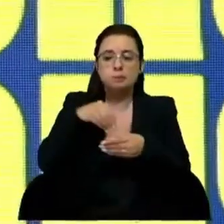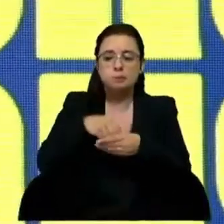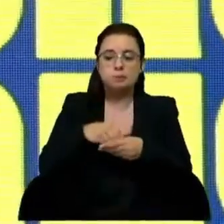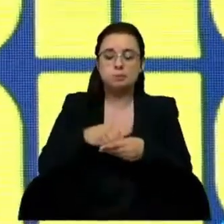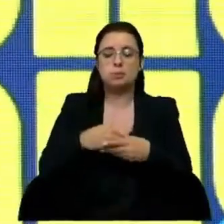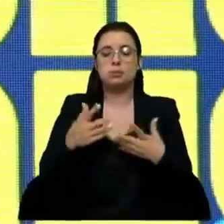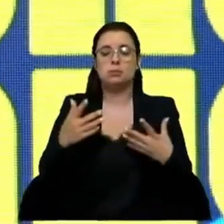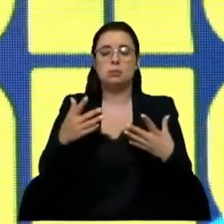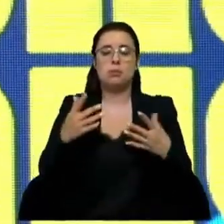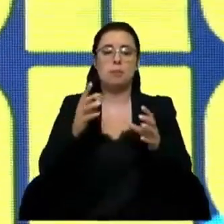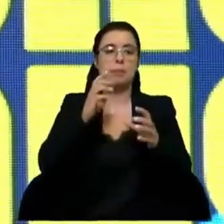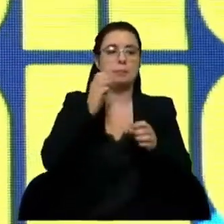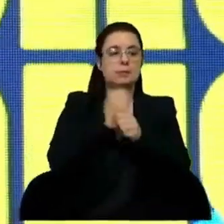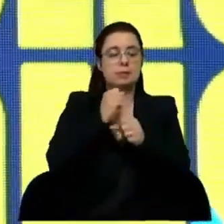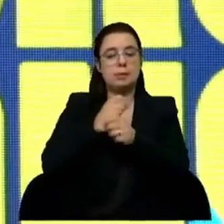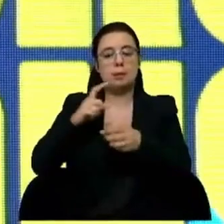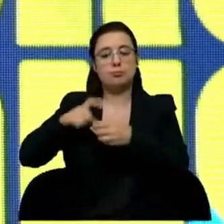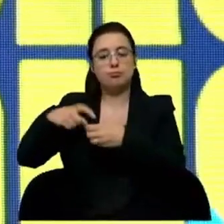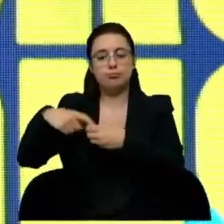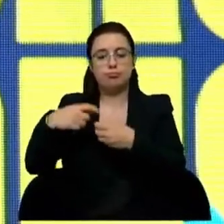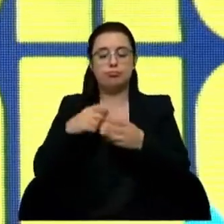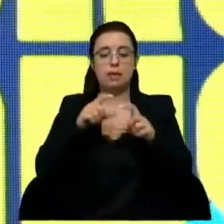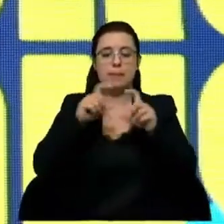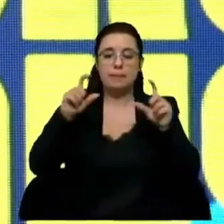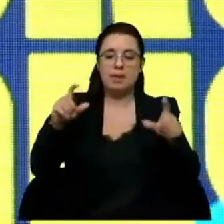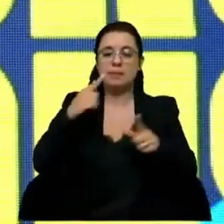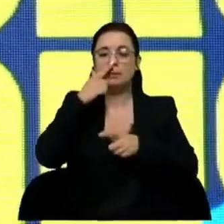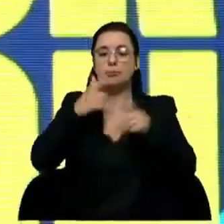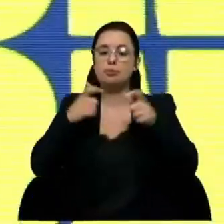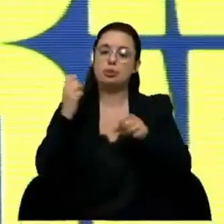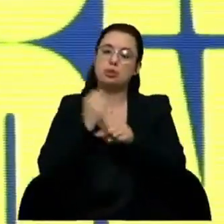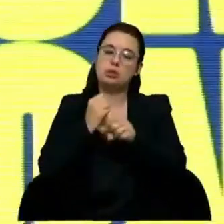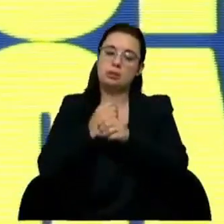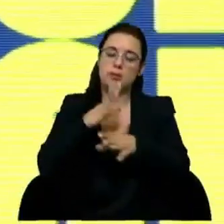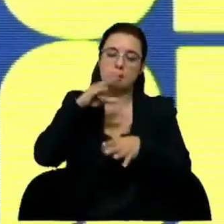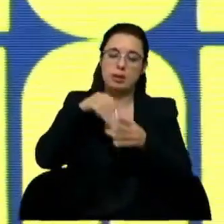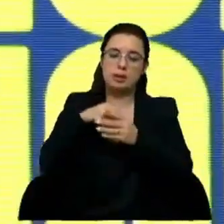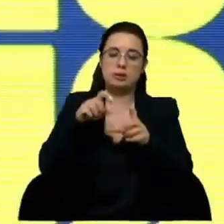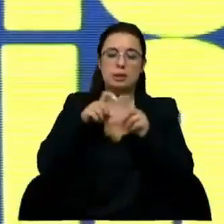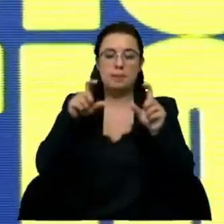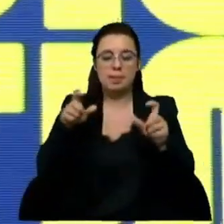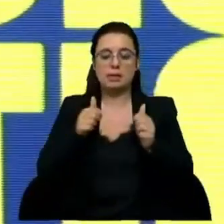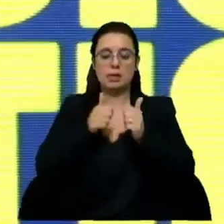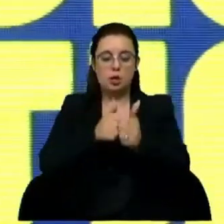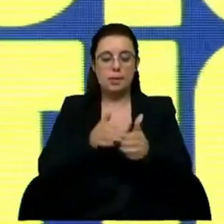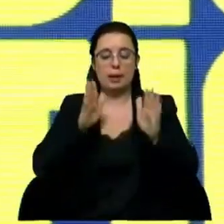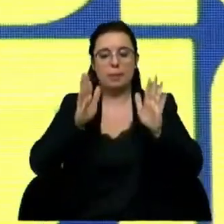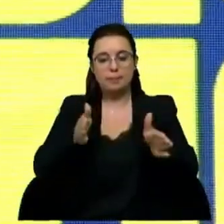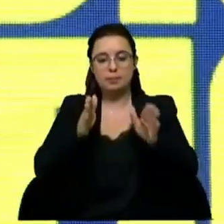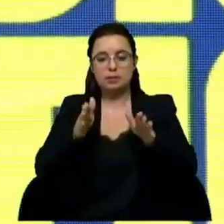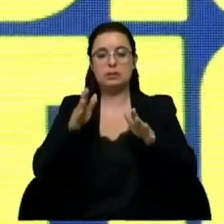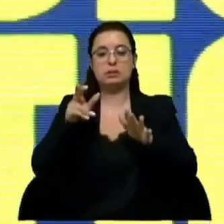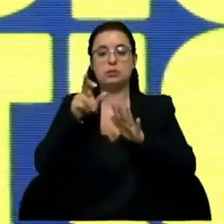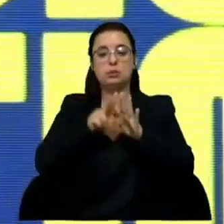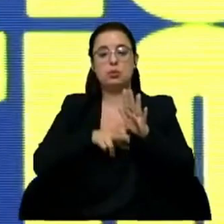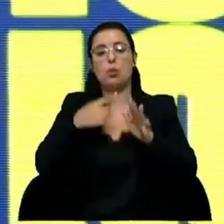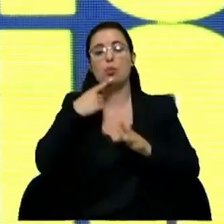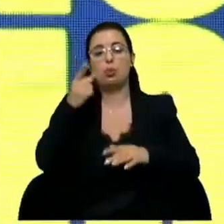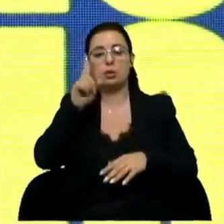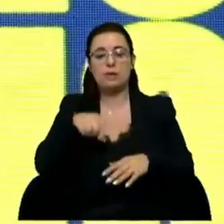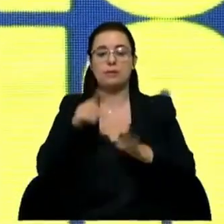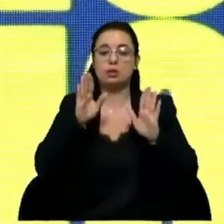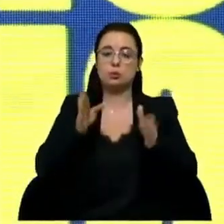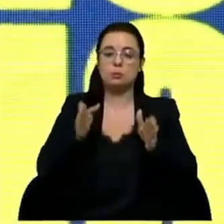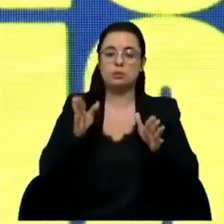É para os colaboradores da empresa. É para as pessoas que trabalham na empresa que precisam de ser acompanhados neste processo de requalificação. Que